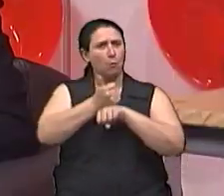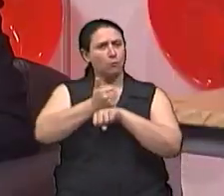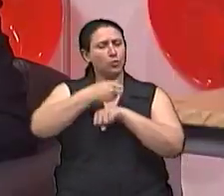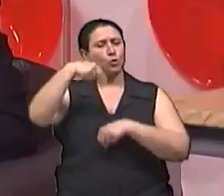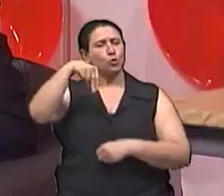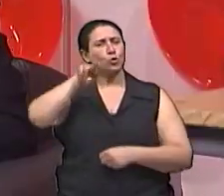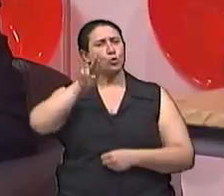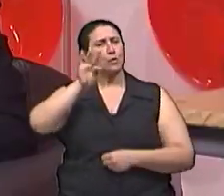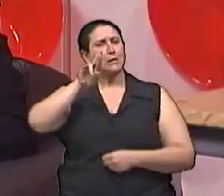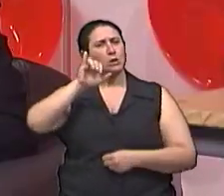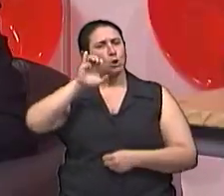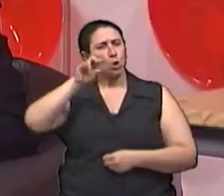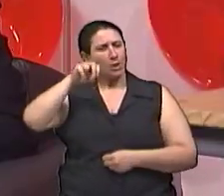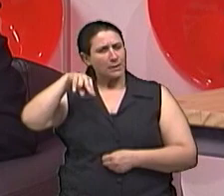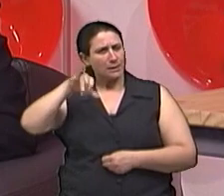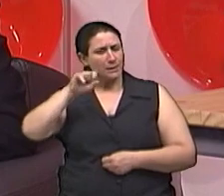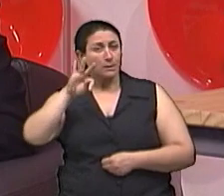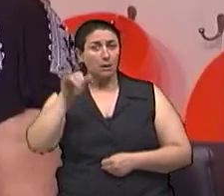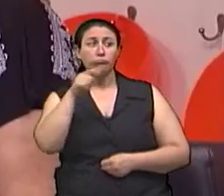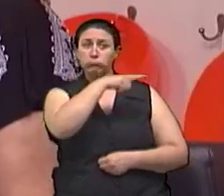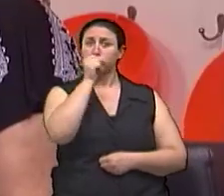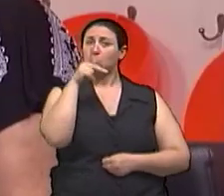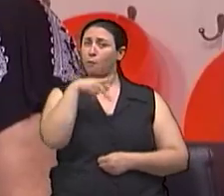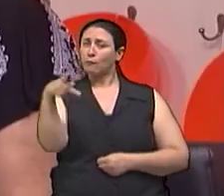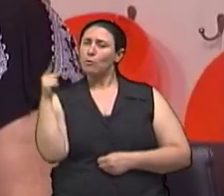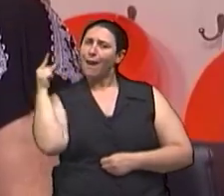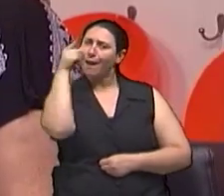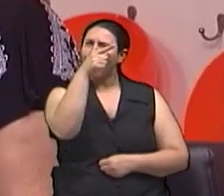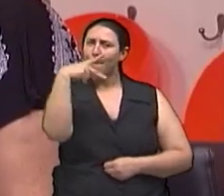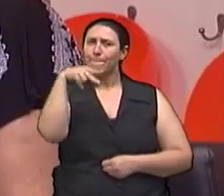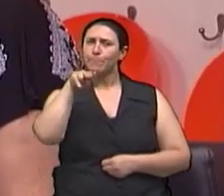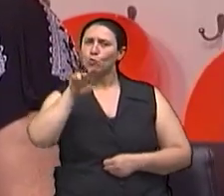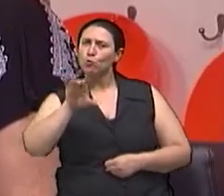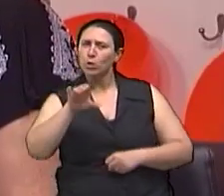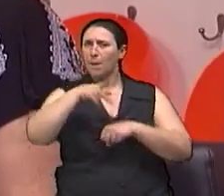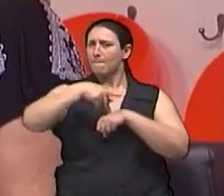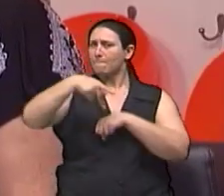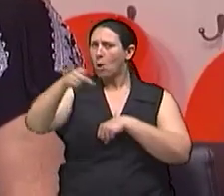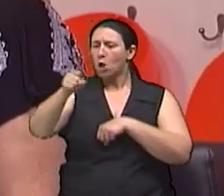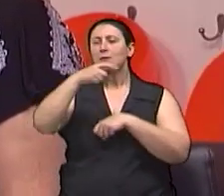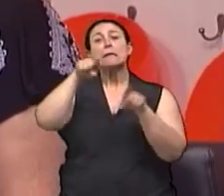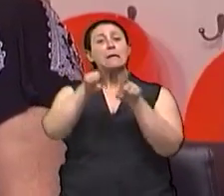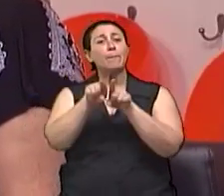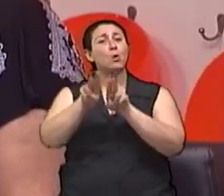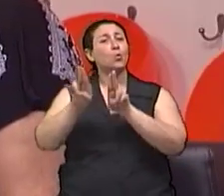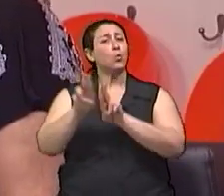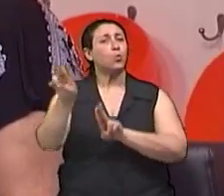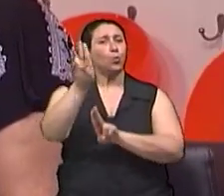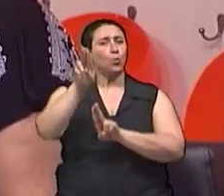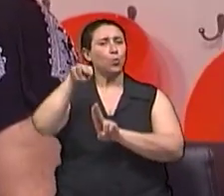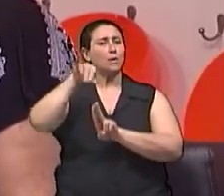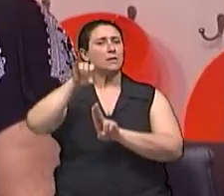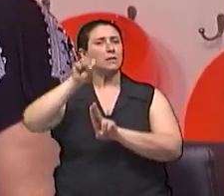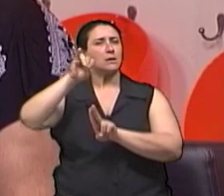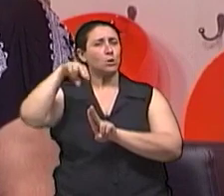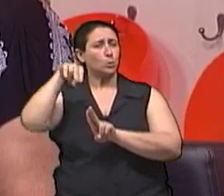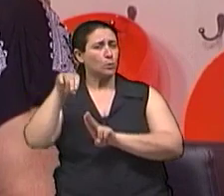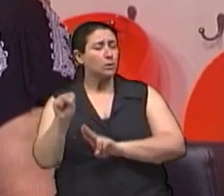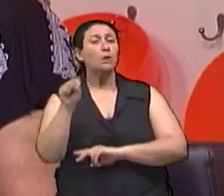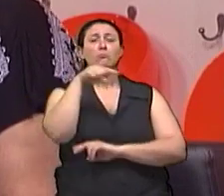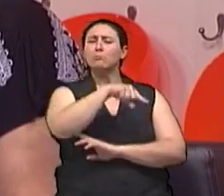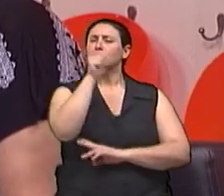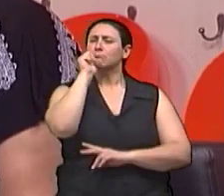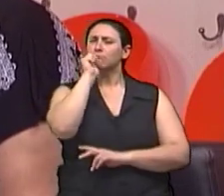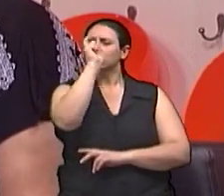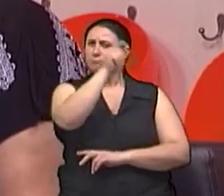professora de nutrição clínica dos cursos de pós-graduação da PUC e também da Unicinos Especialista em nutrição clínica e